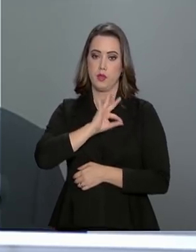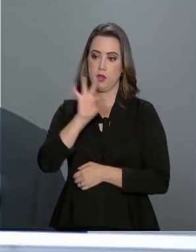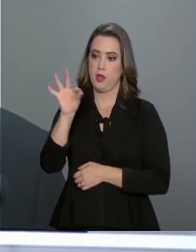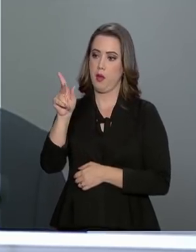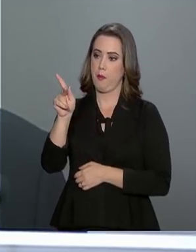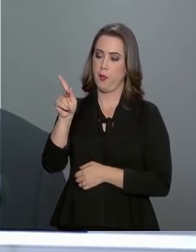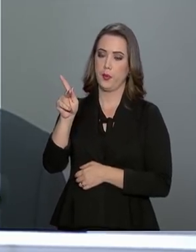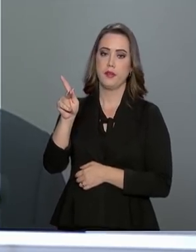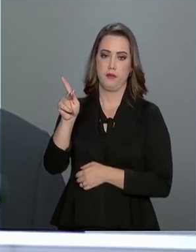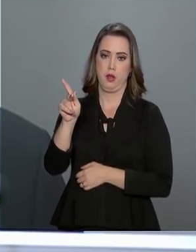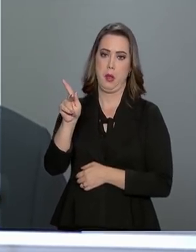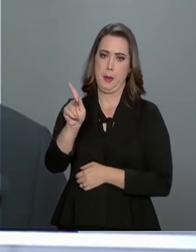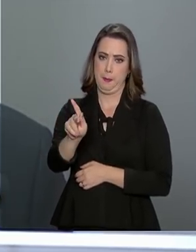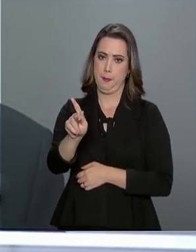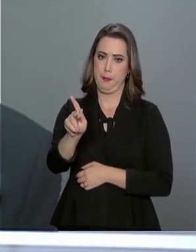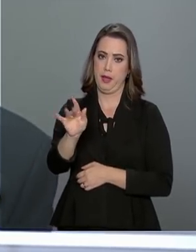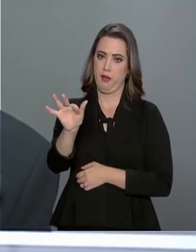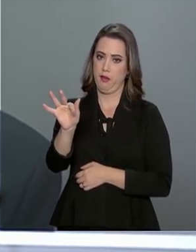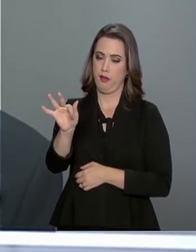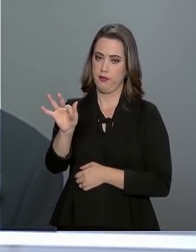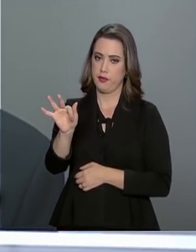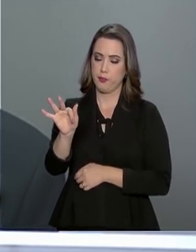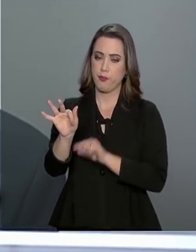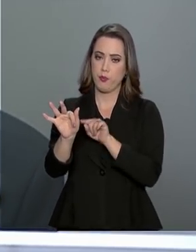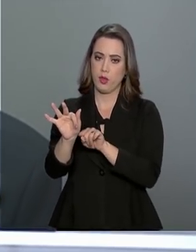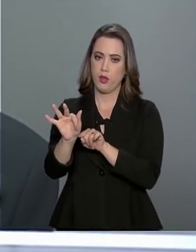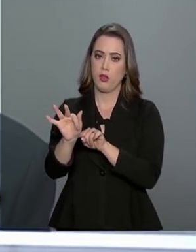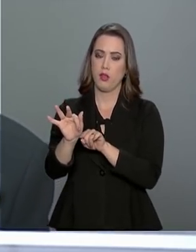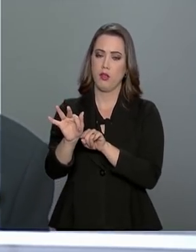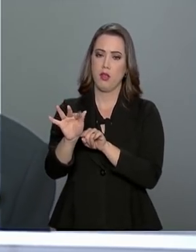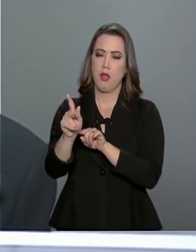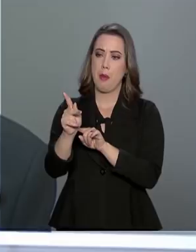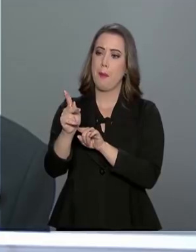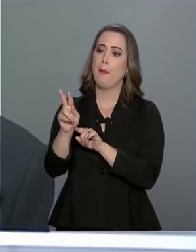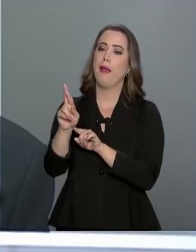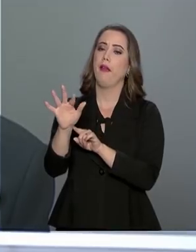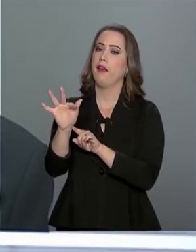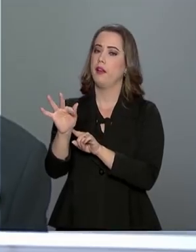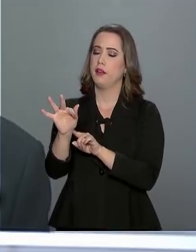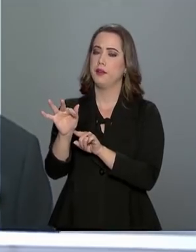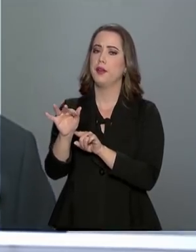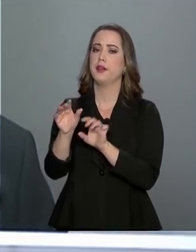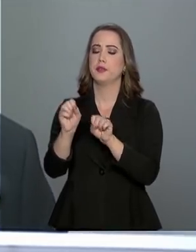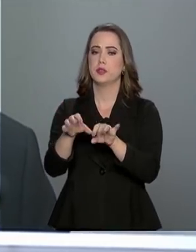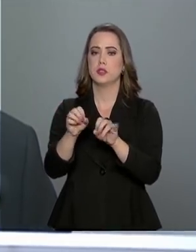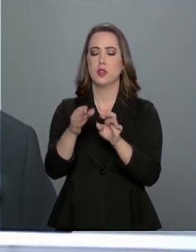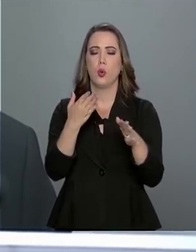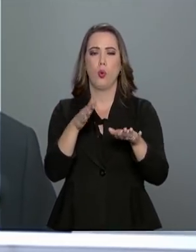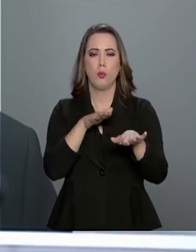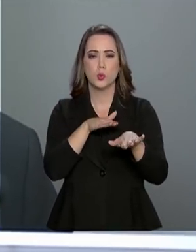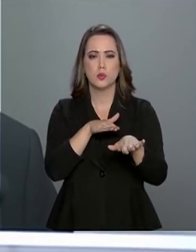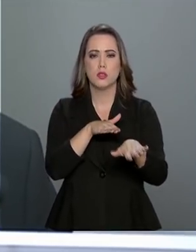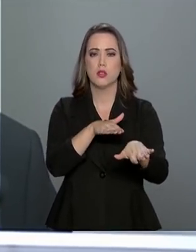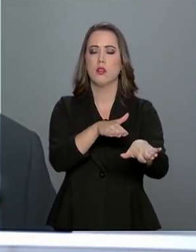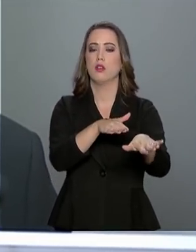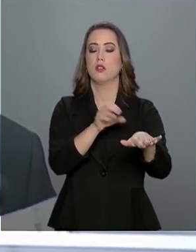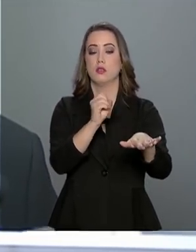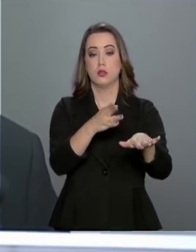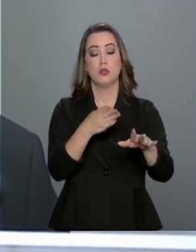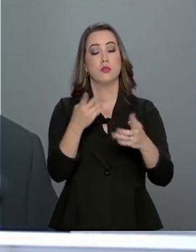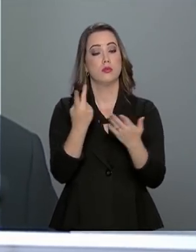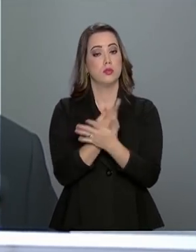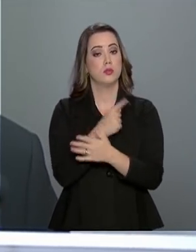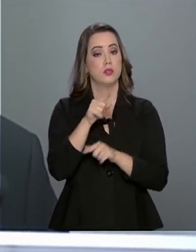diretamente na orientação do trânsito no procedimento rodoviário e mesmo com a